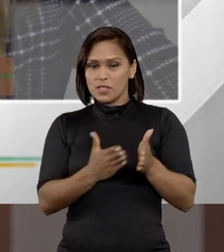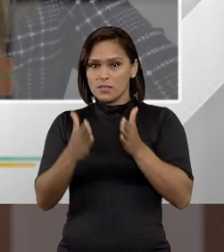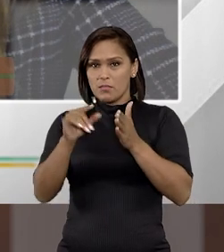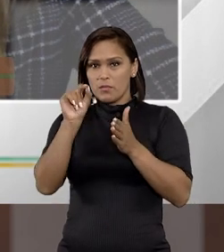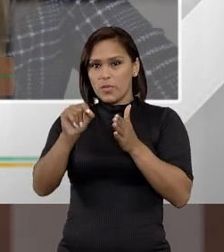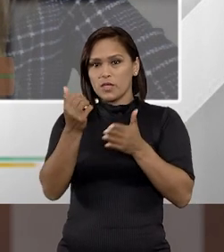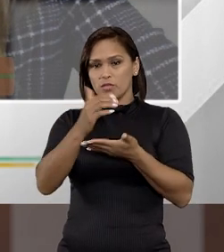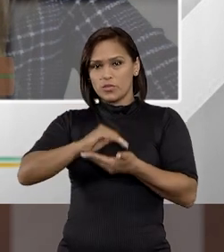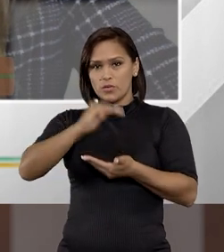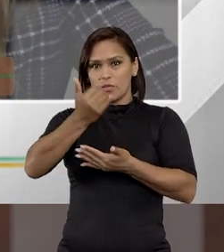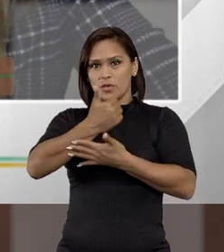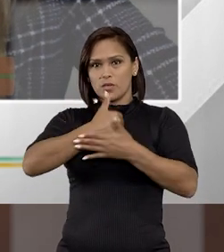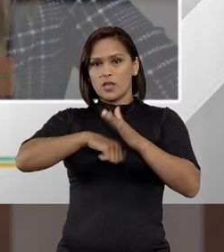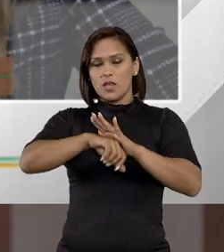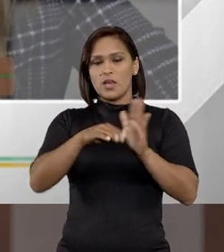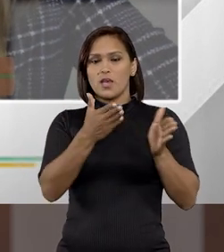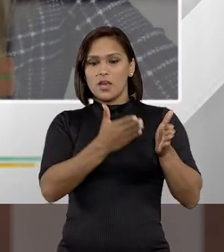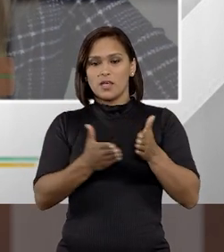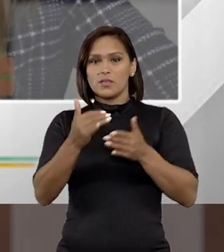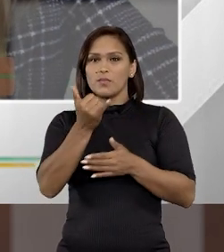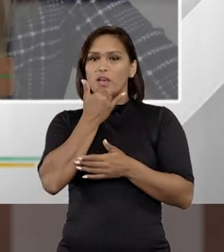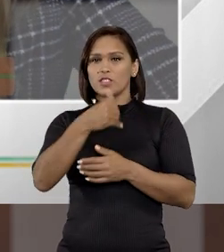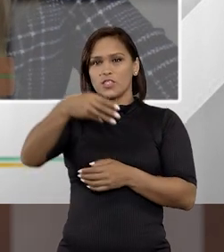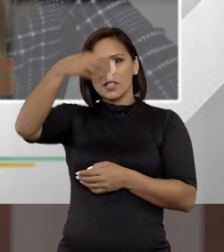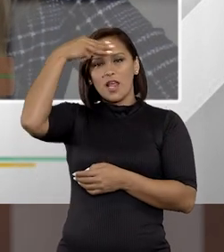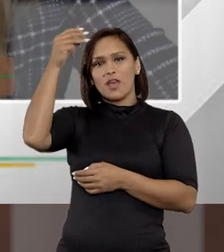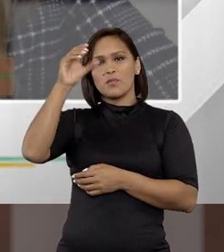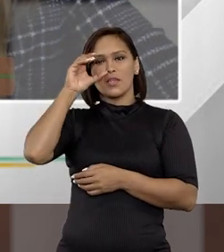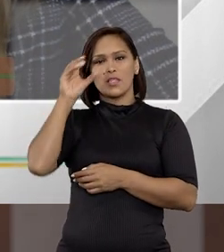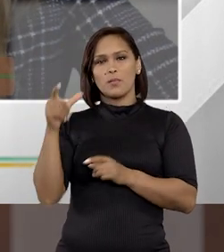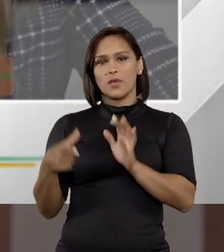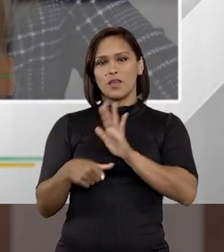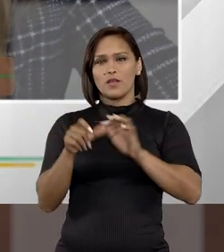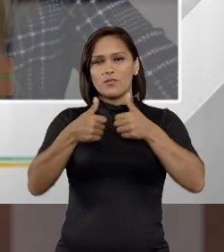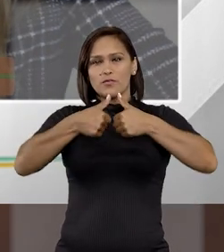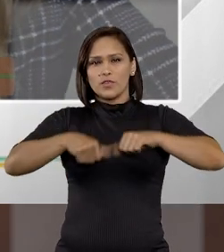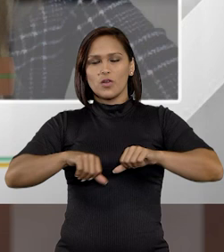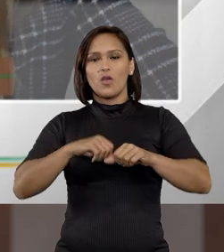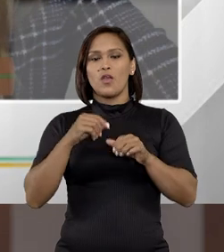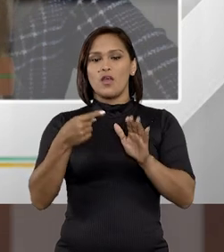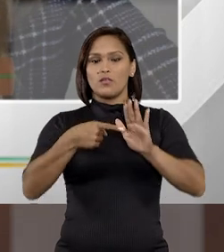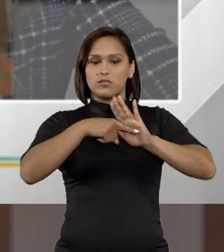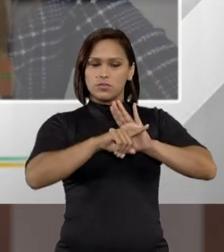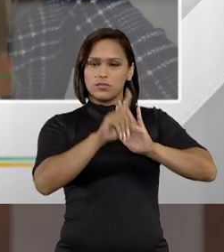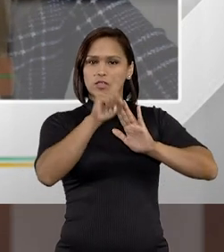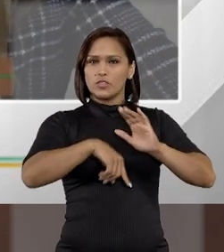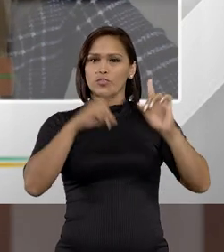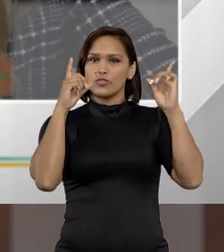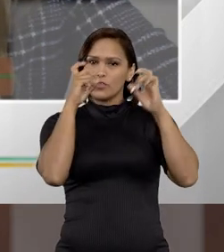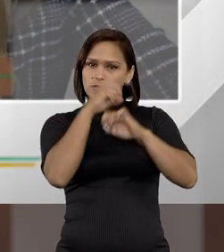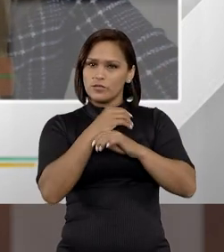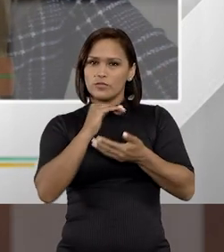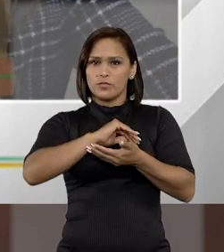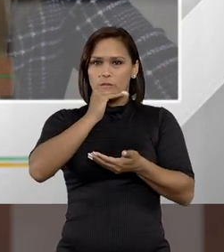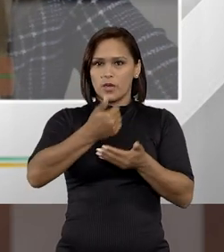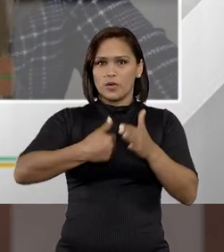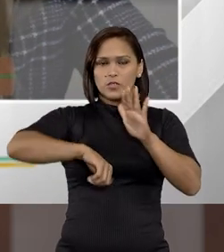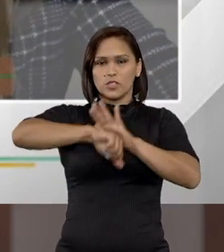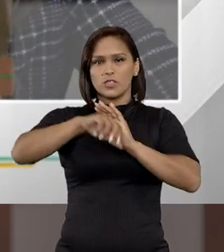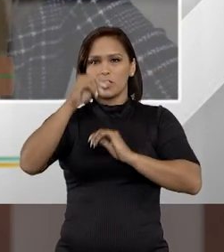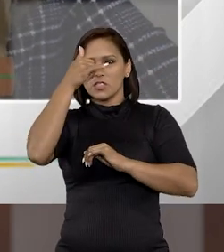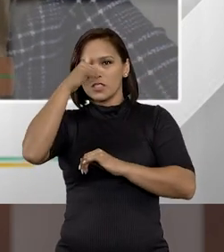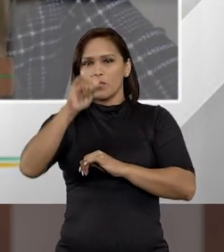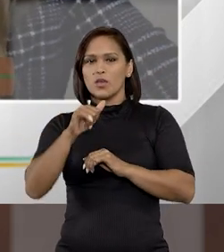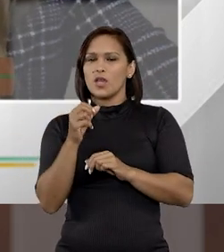parte aí do pacote anti-crime, perdão, essa parte da lei Maria da Penha ficou revogada, taxamente com o pacote anti-crime,